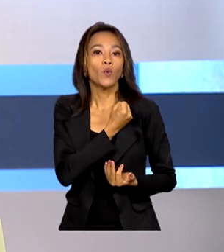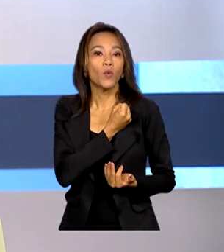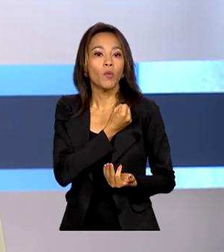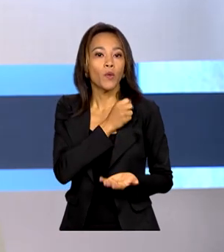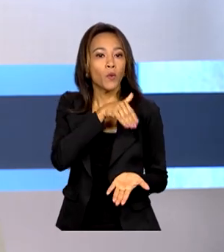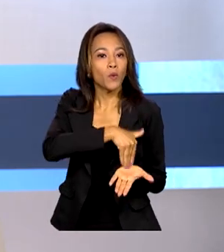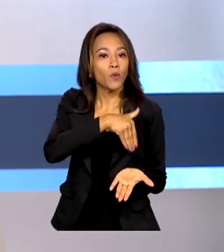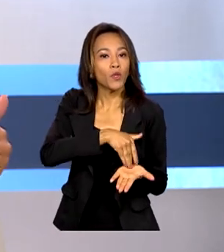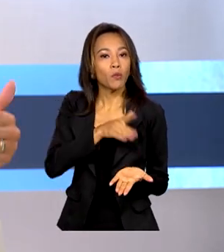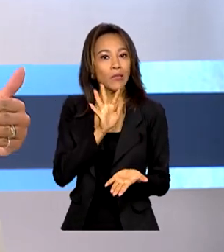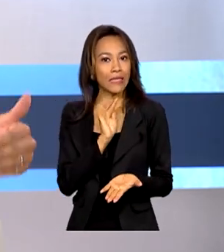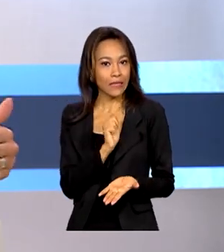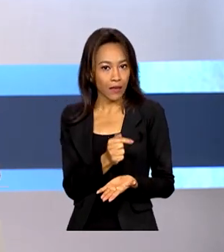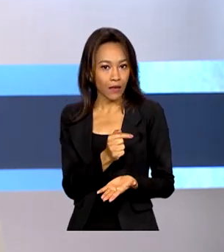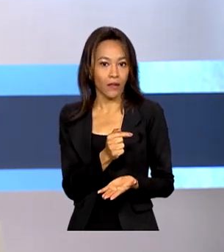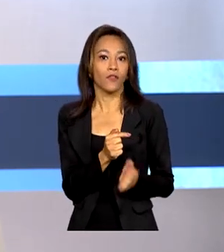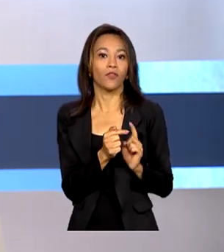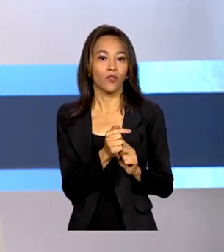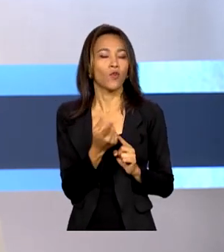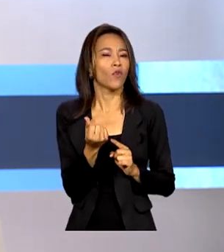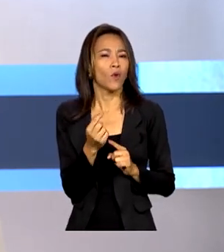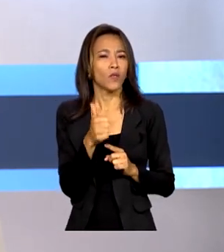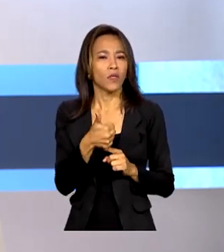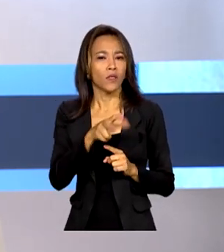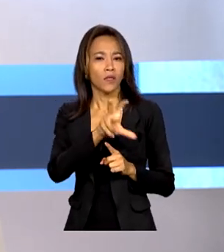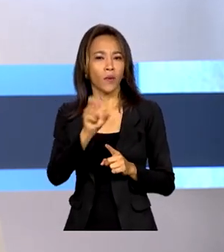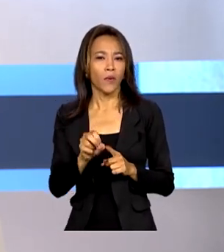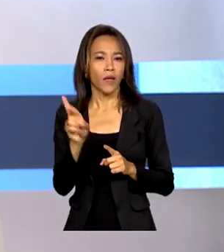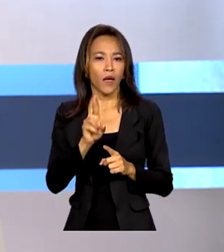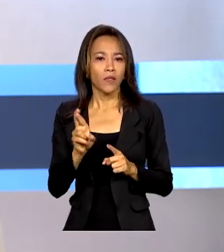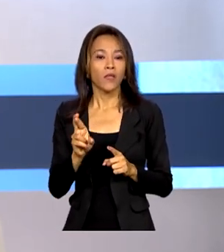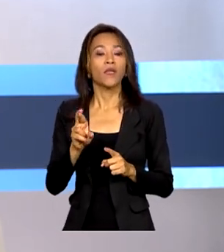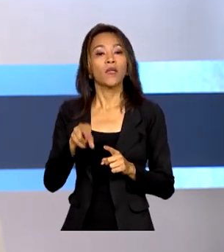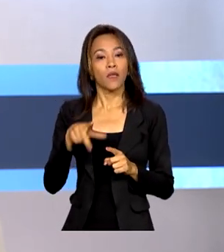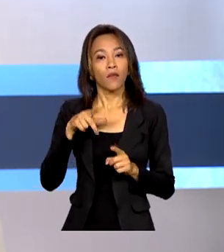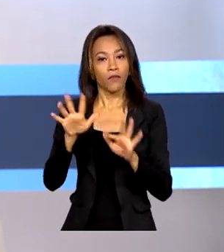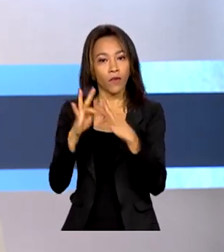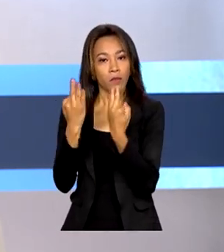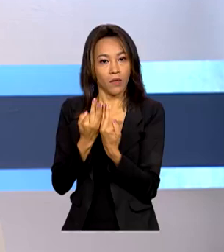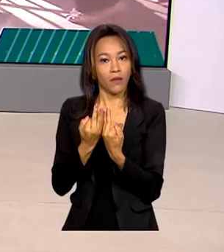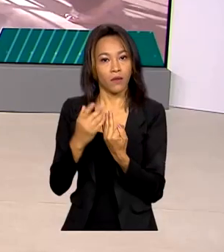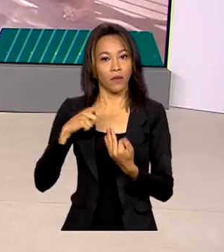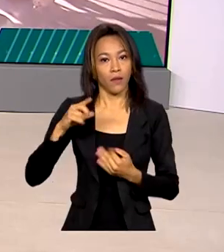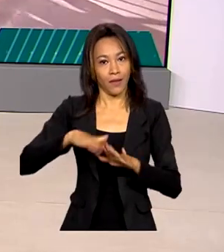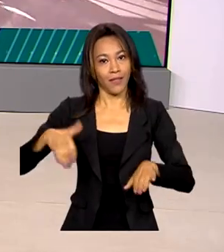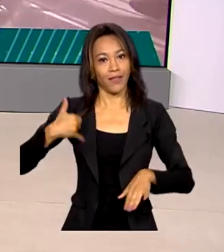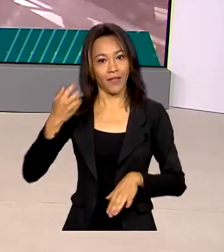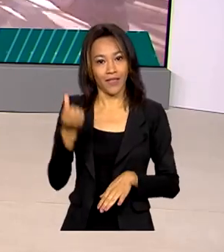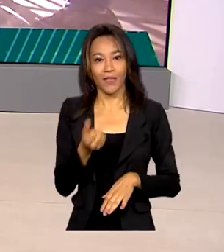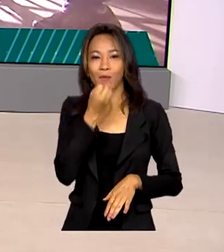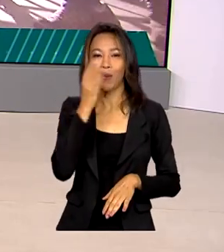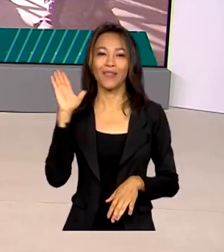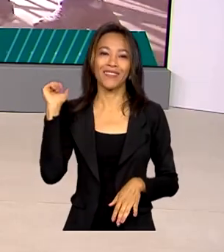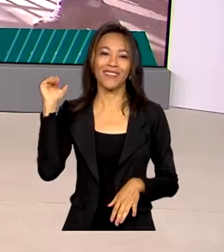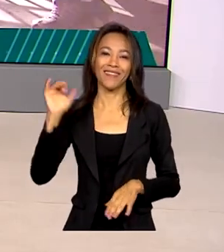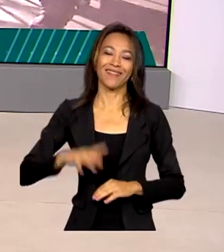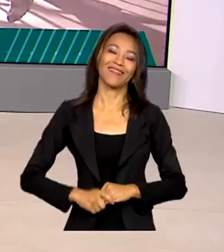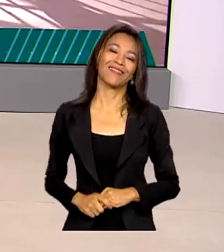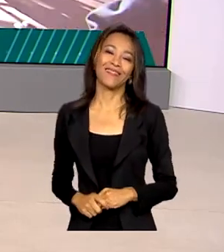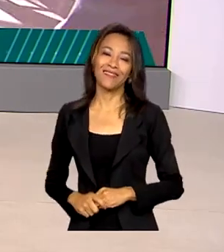primeira parcela com adicional de R 150 a famílias com crianças de até 6 anos. Boa terça-feira! Tchau!